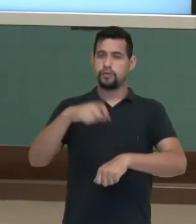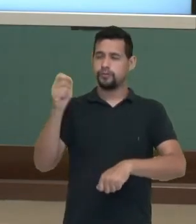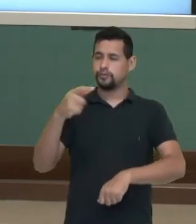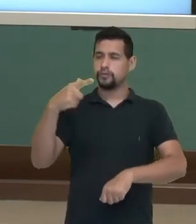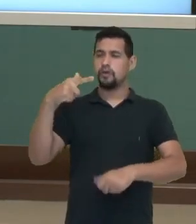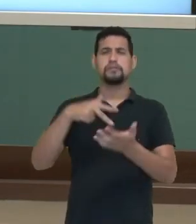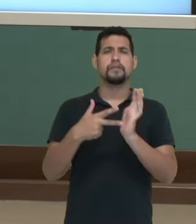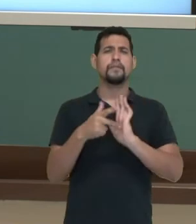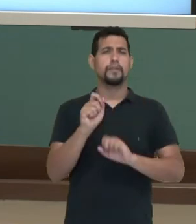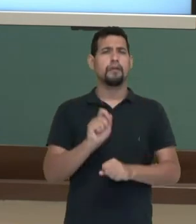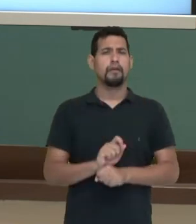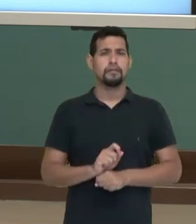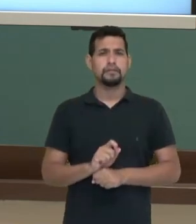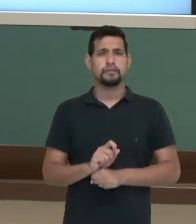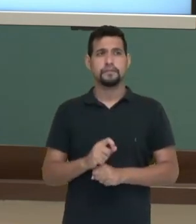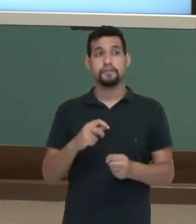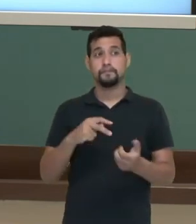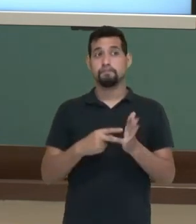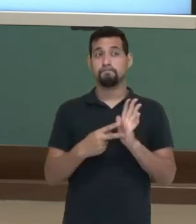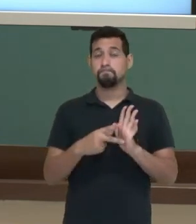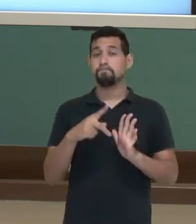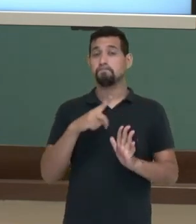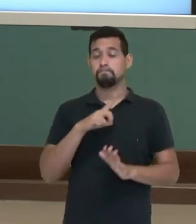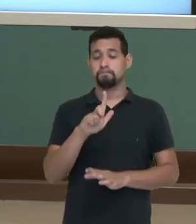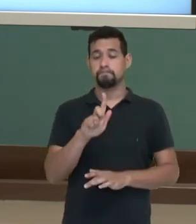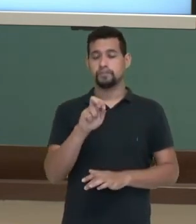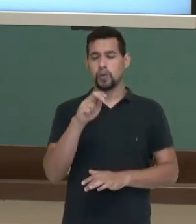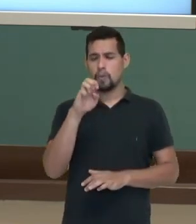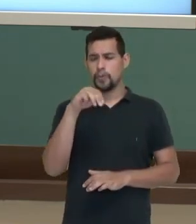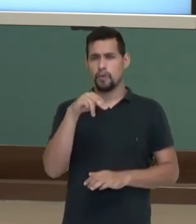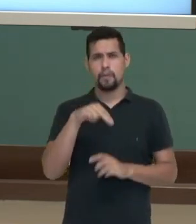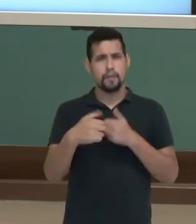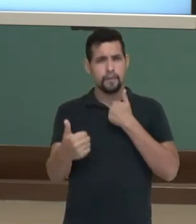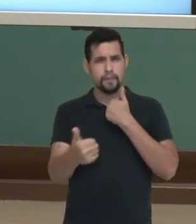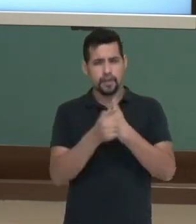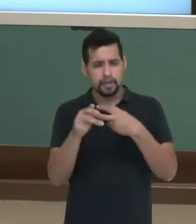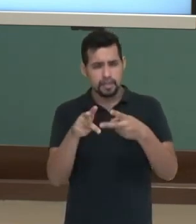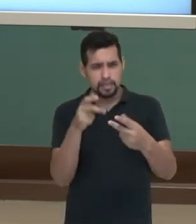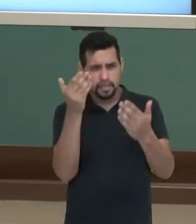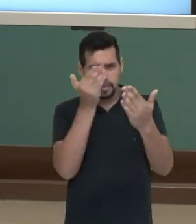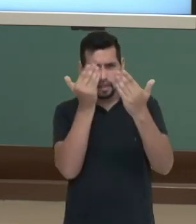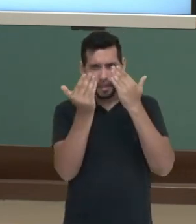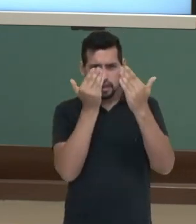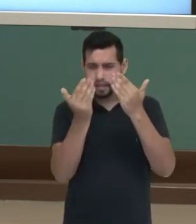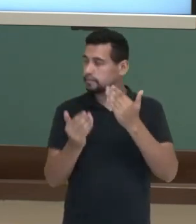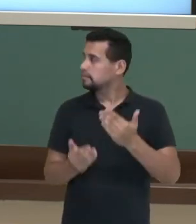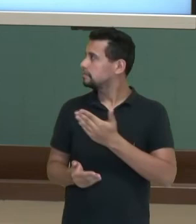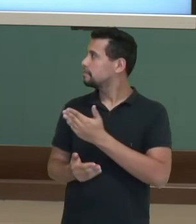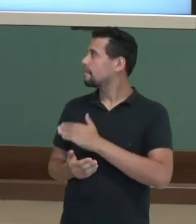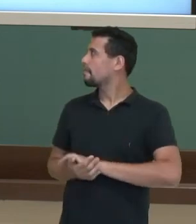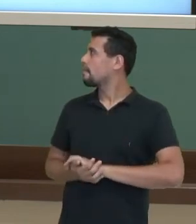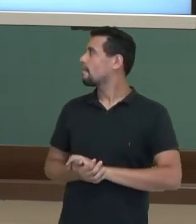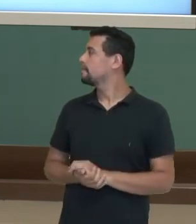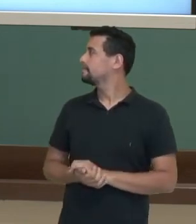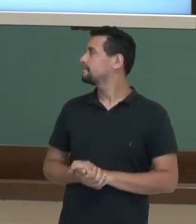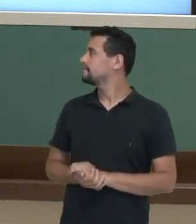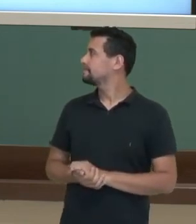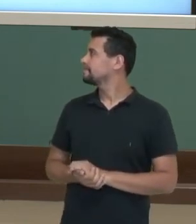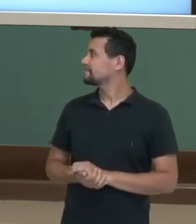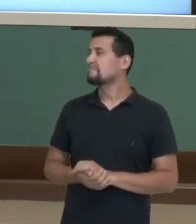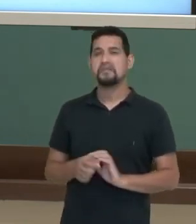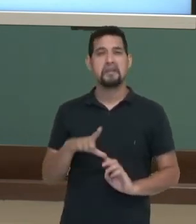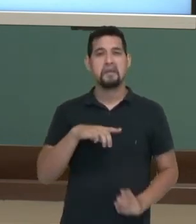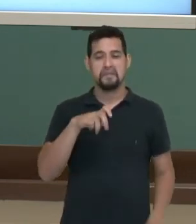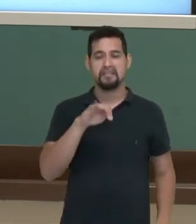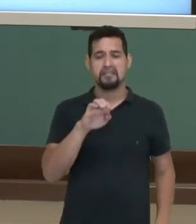que nada mais, nada menos, tem um guinomão. Chega pertinho. Observe esse relógio. Ele é metálico.